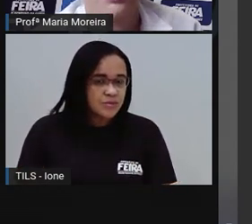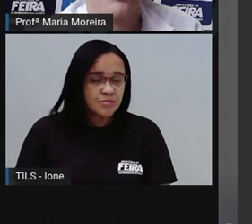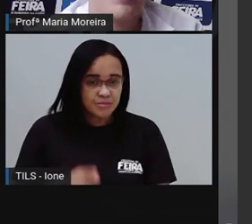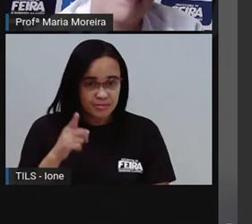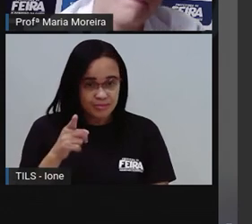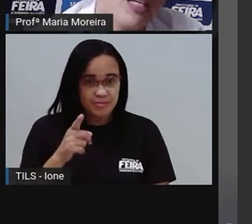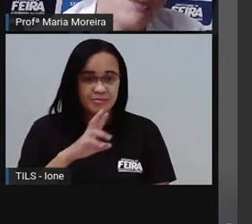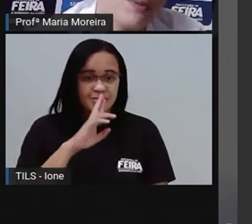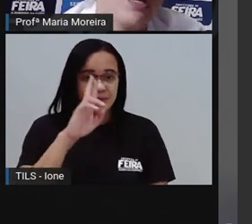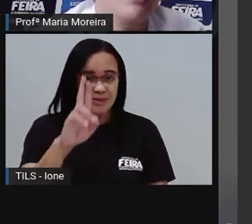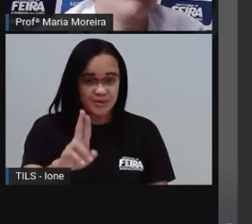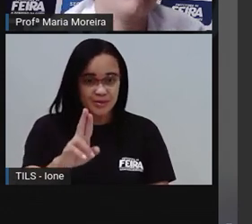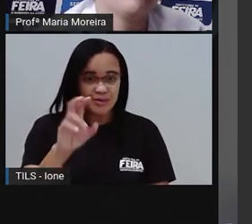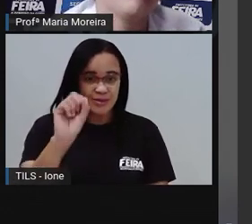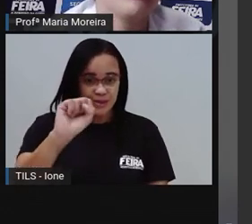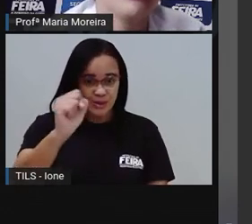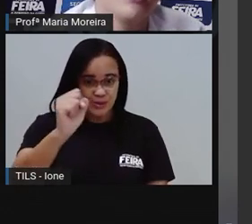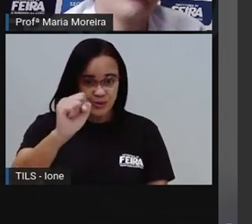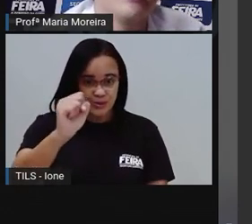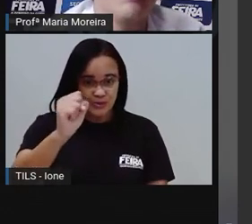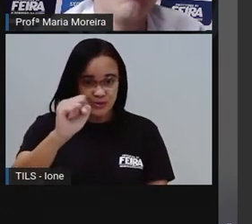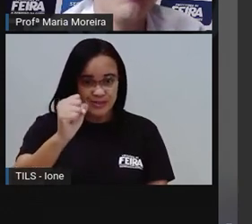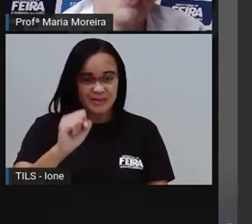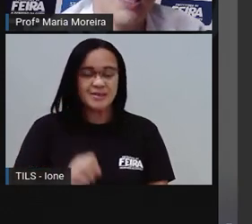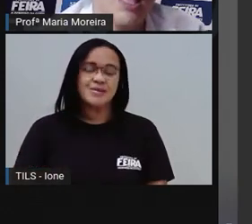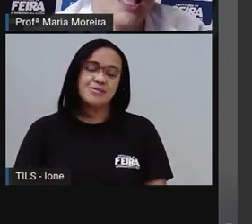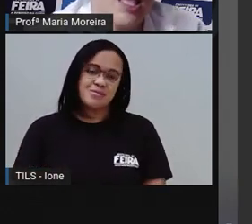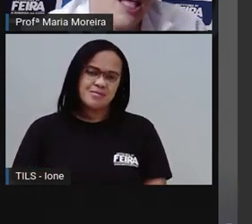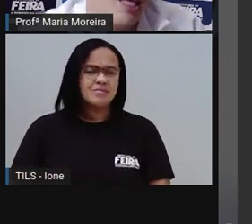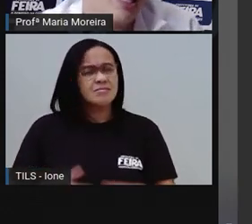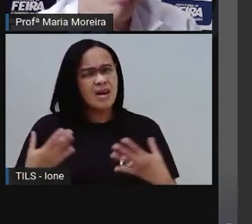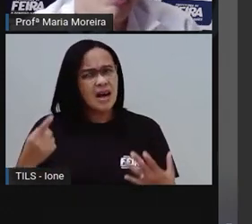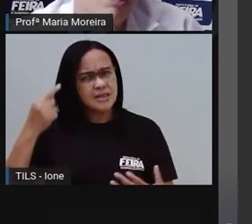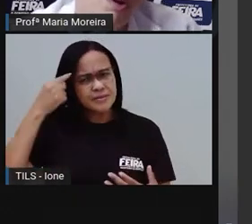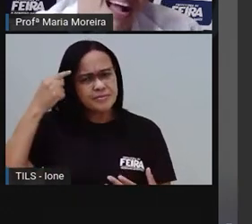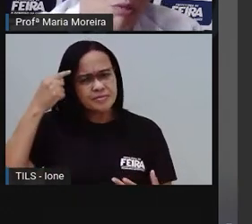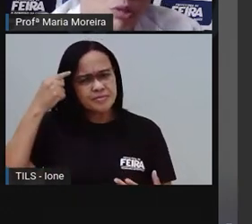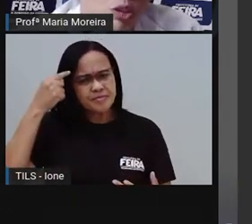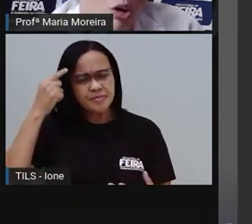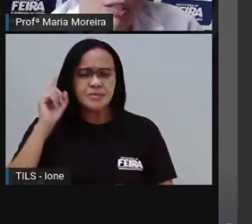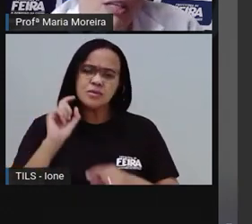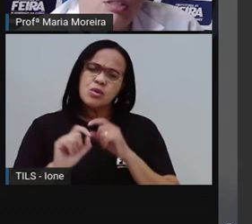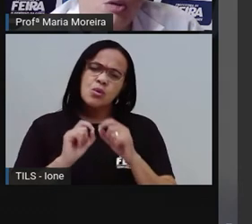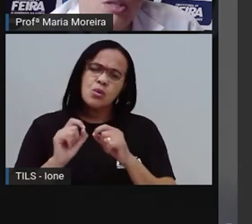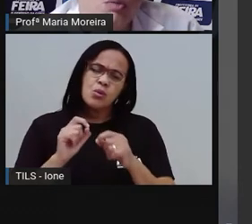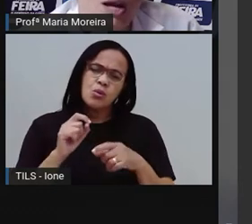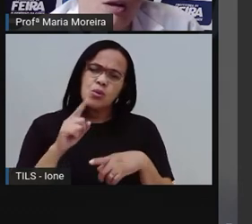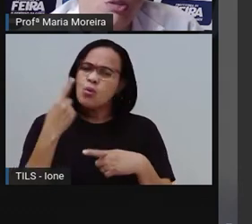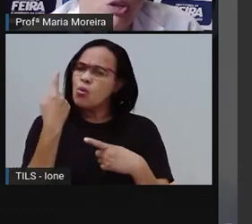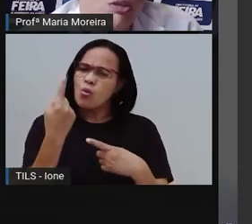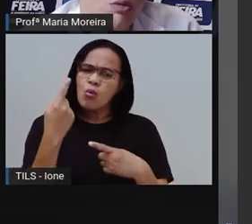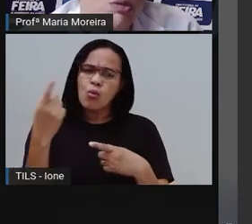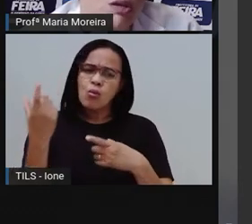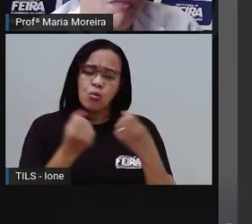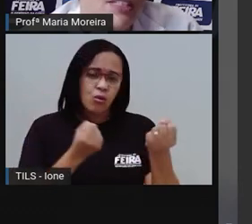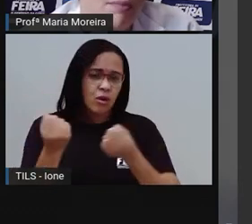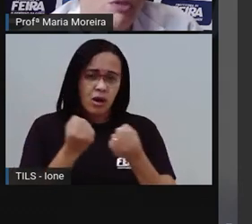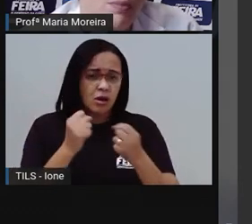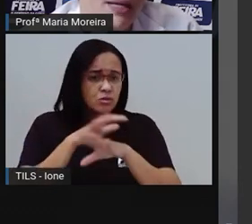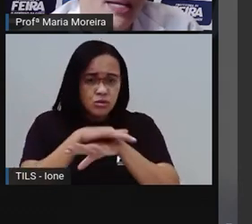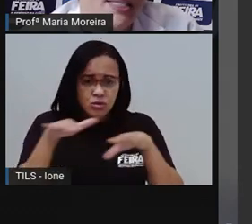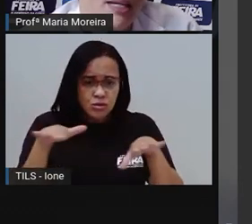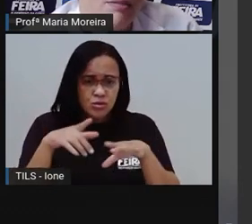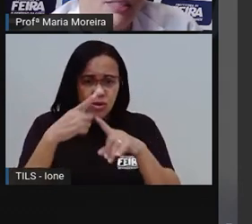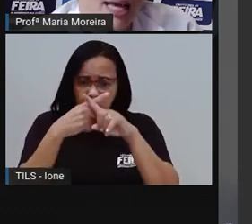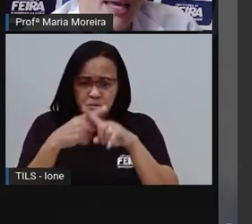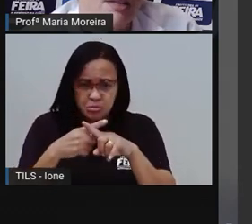Oito. Mas, Pró, e vamos imaginar, então, que eu tenho um carro só. Então, se eu tenho um carro só, eu não consigo fazer a